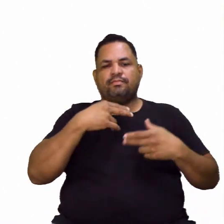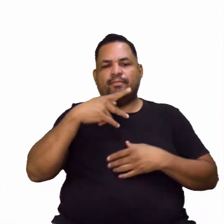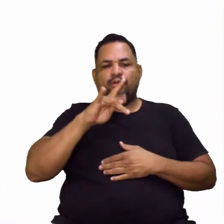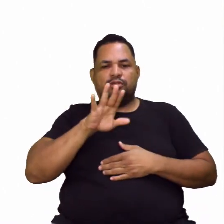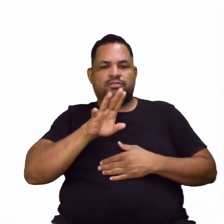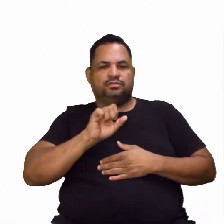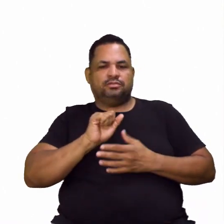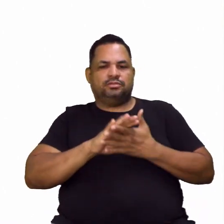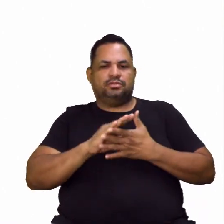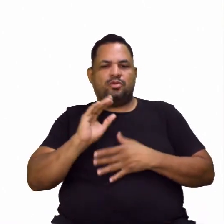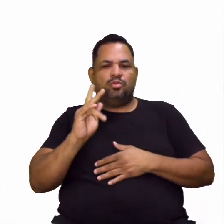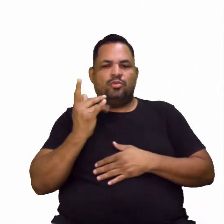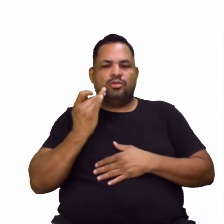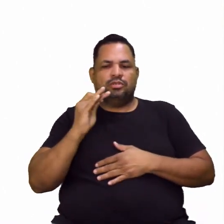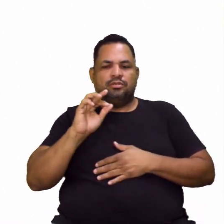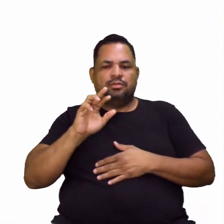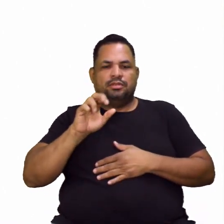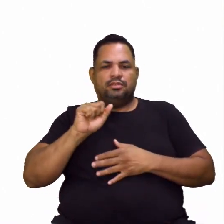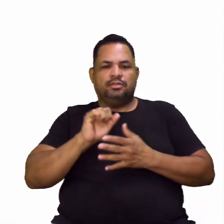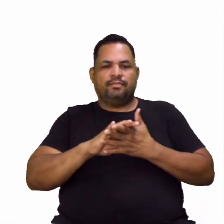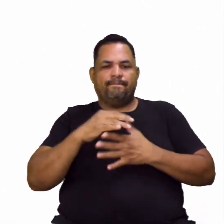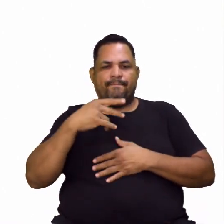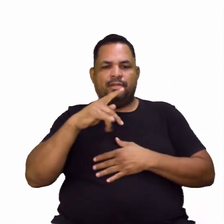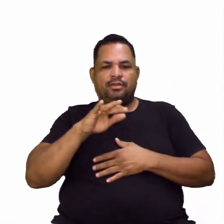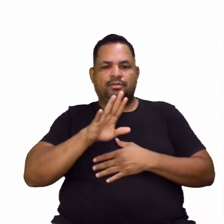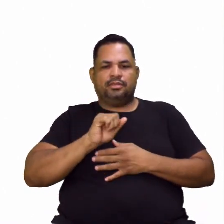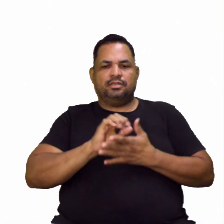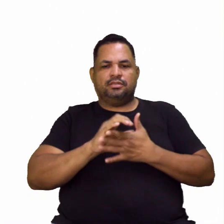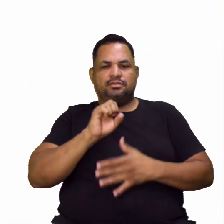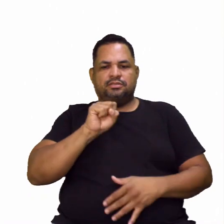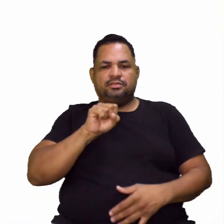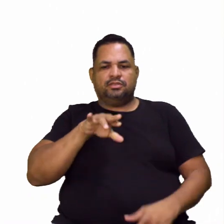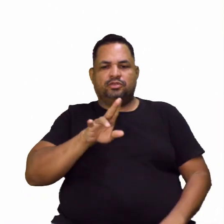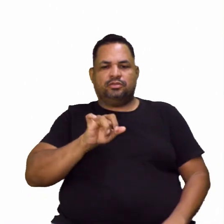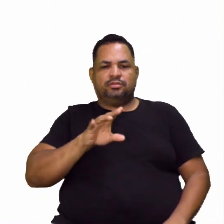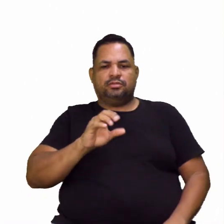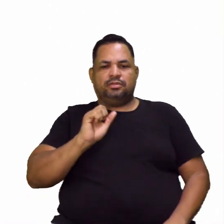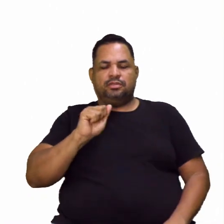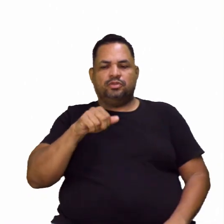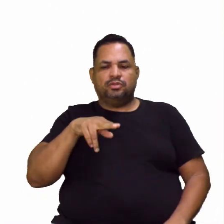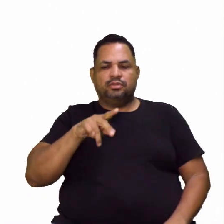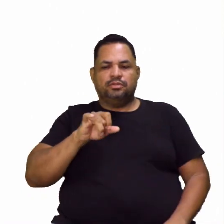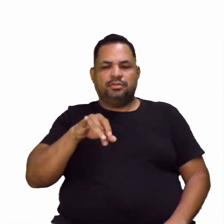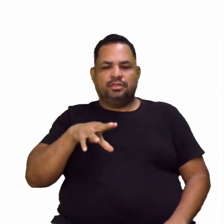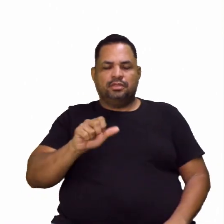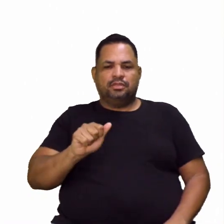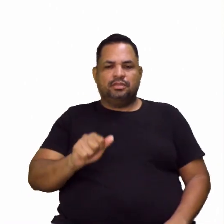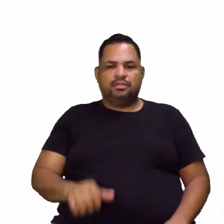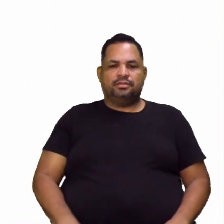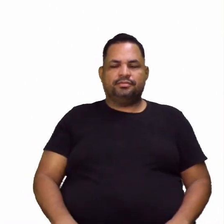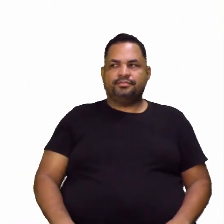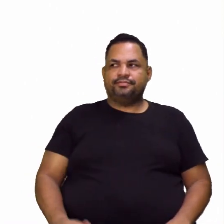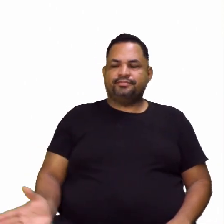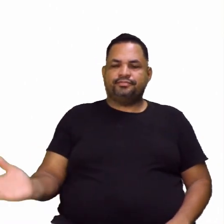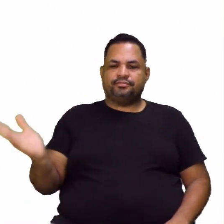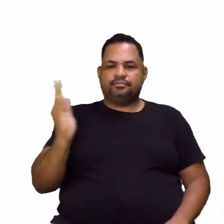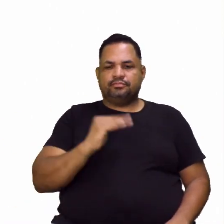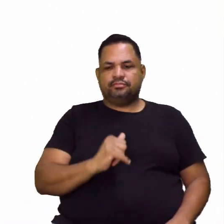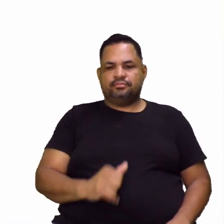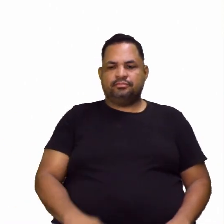homonímia, paronímia, sinonímia e antonímia. Beleza?